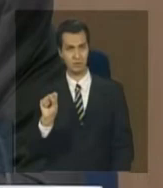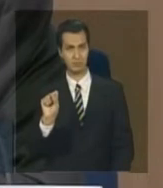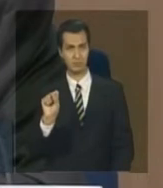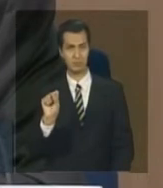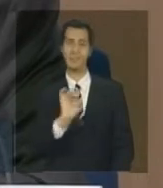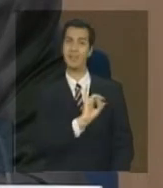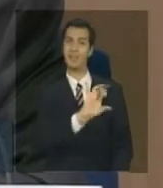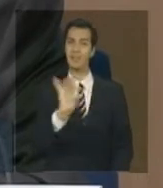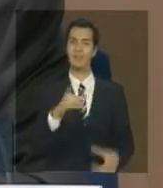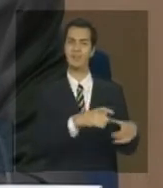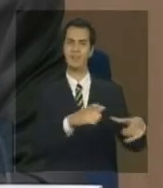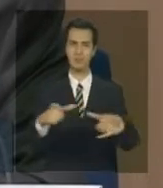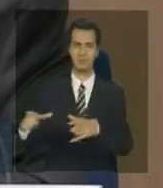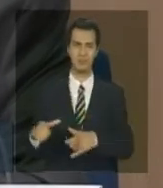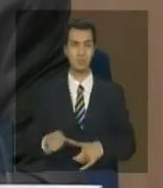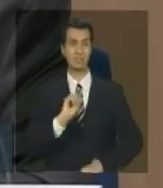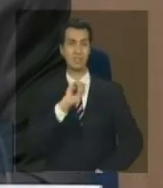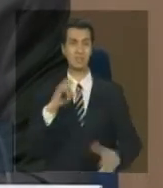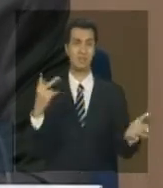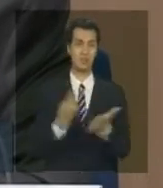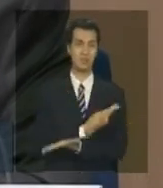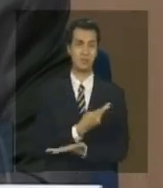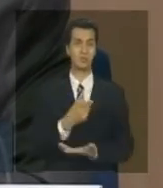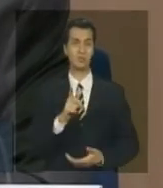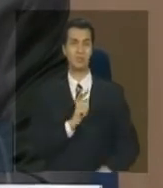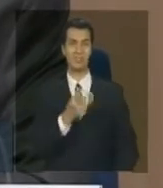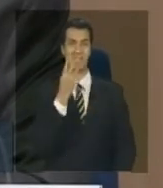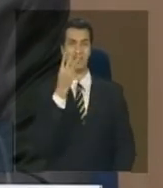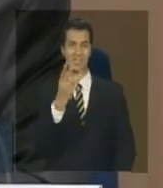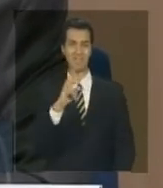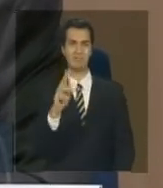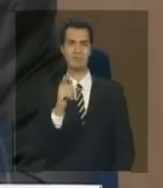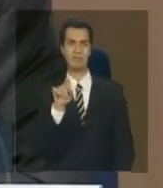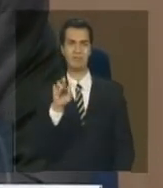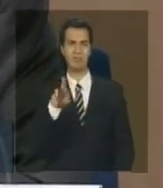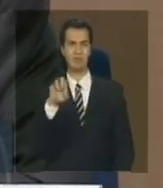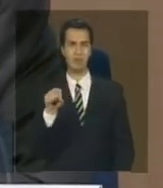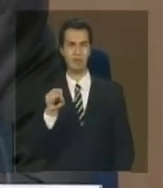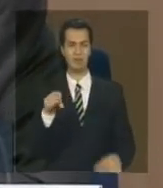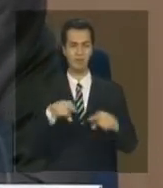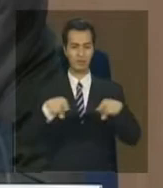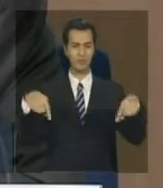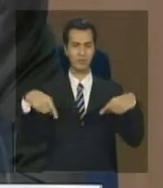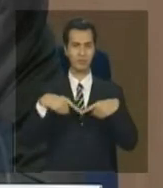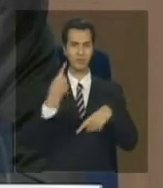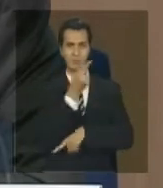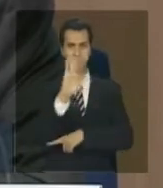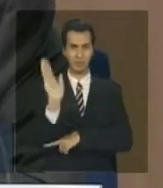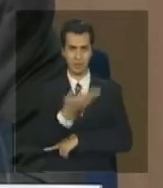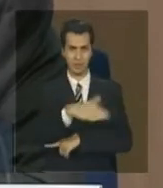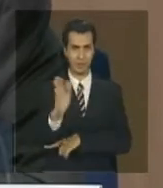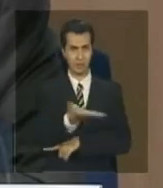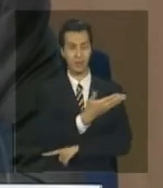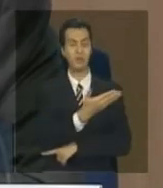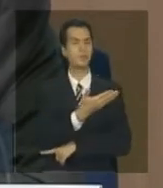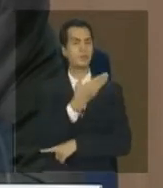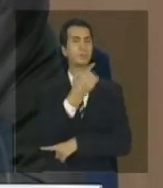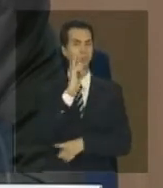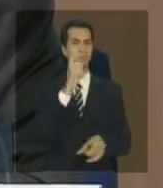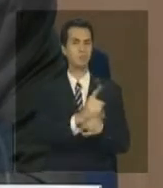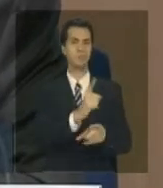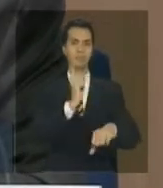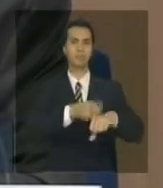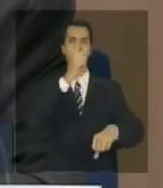acima de 3 hectares está sendo detectada. Pequenas alterações. Abaixo disso, a